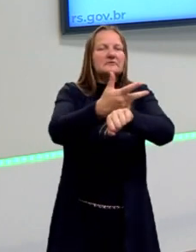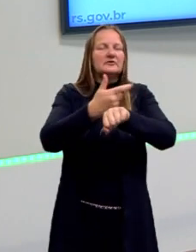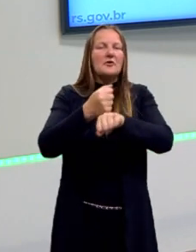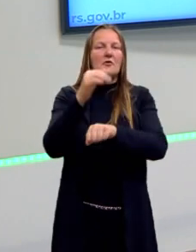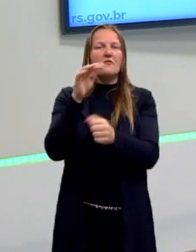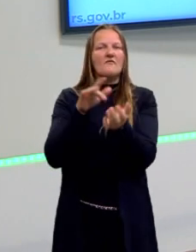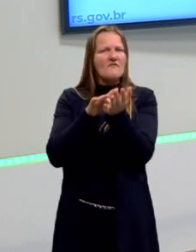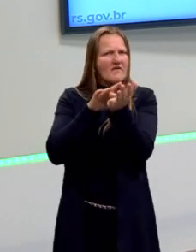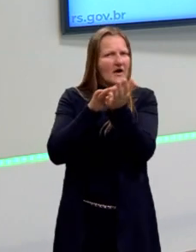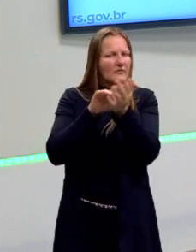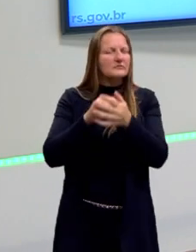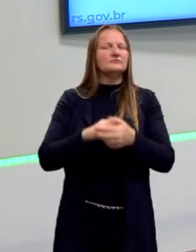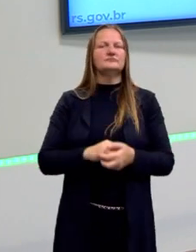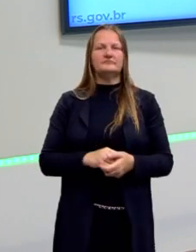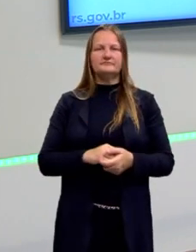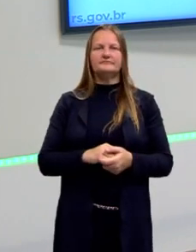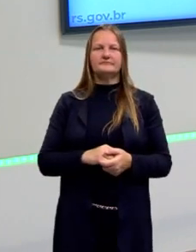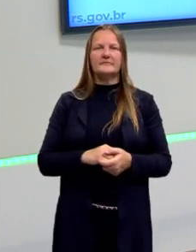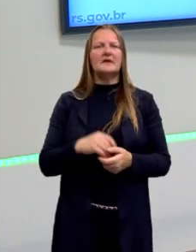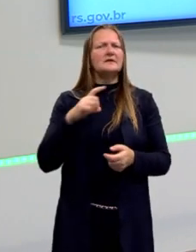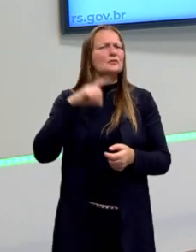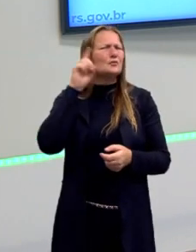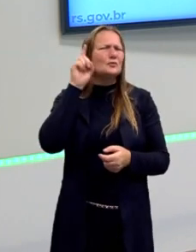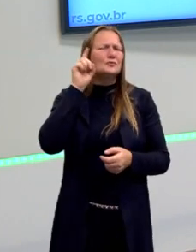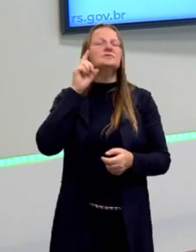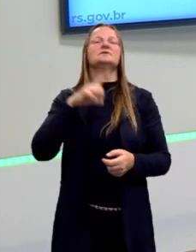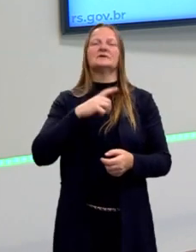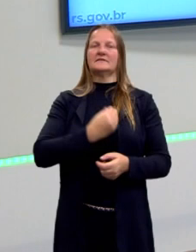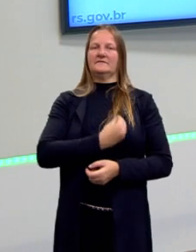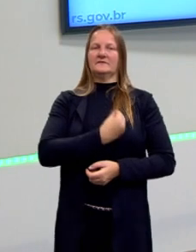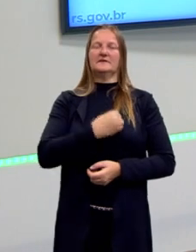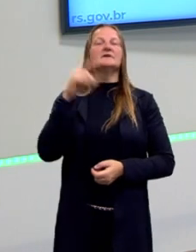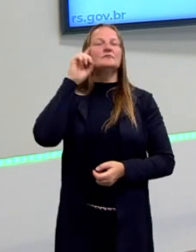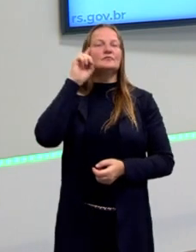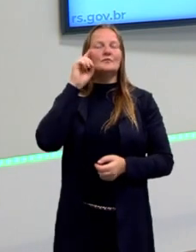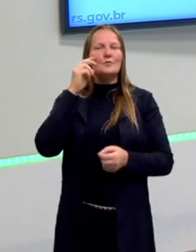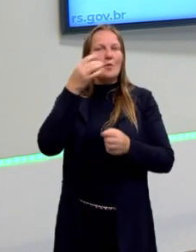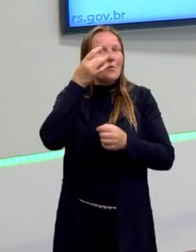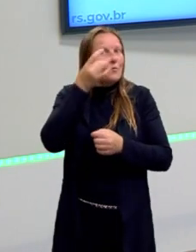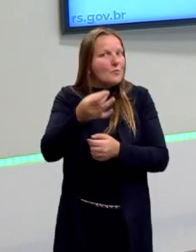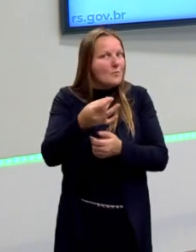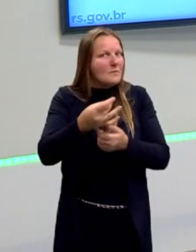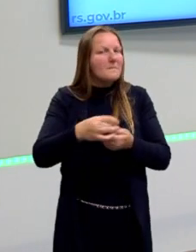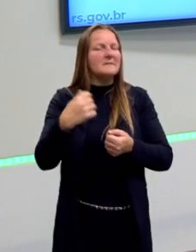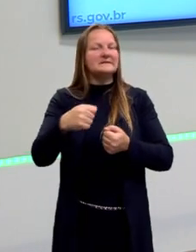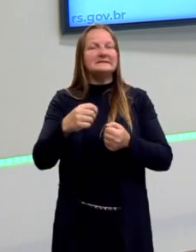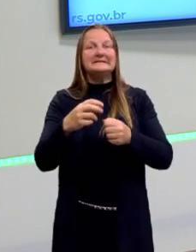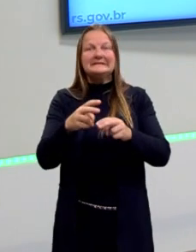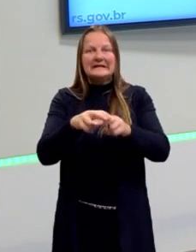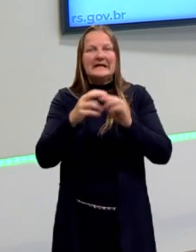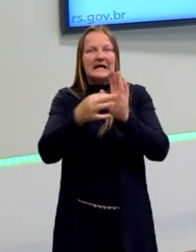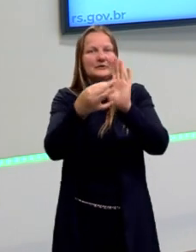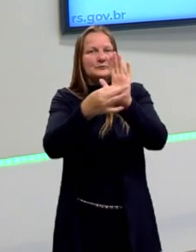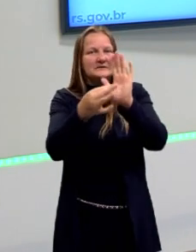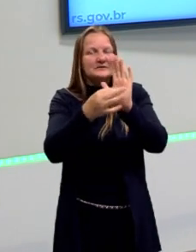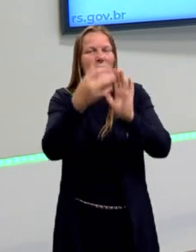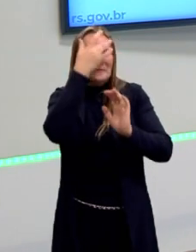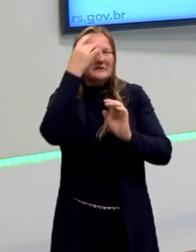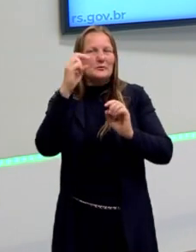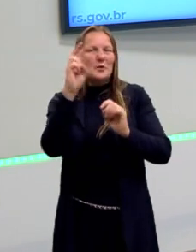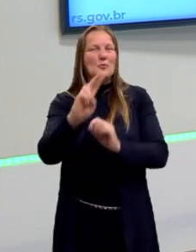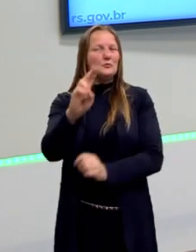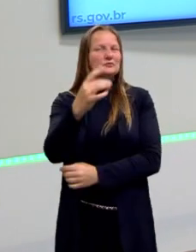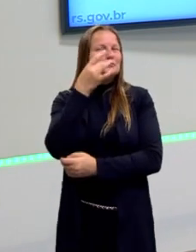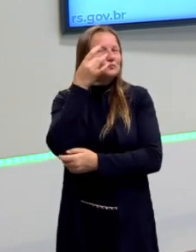E como isso, assim, é bem comum no nosso dia a dia. Por isso, prestar atenção nessas argumentações, nessas falsas